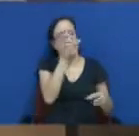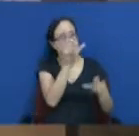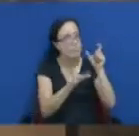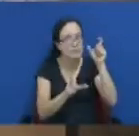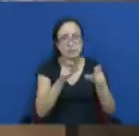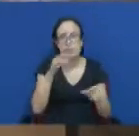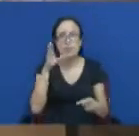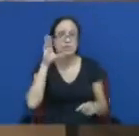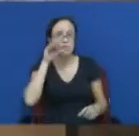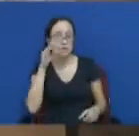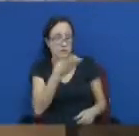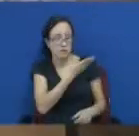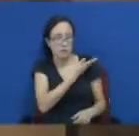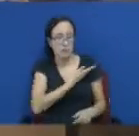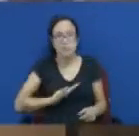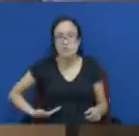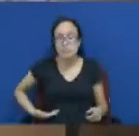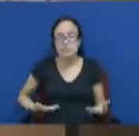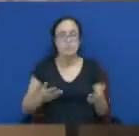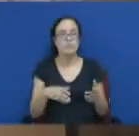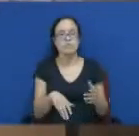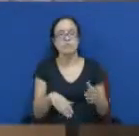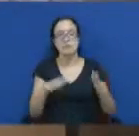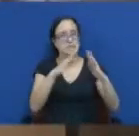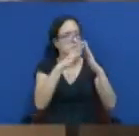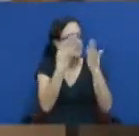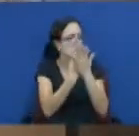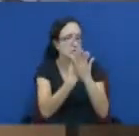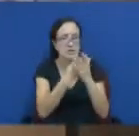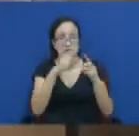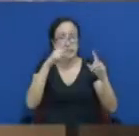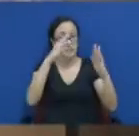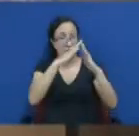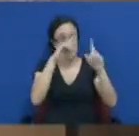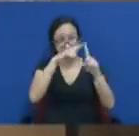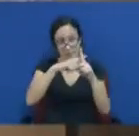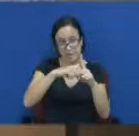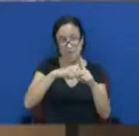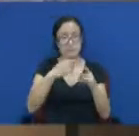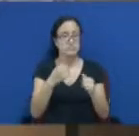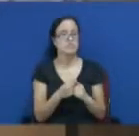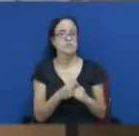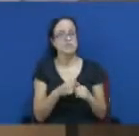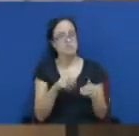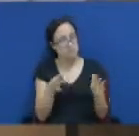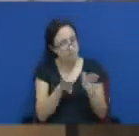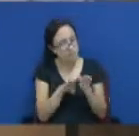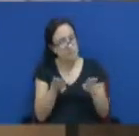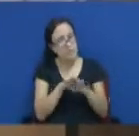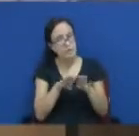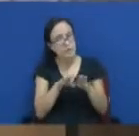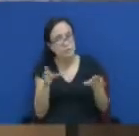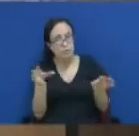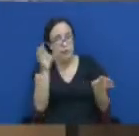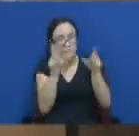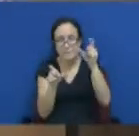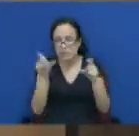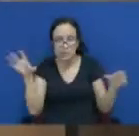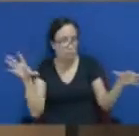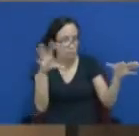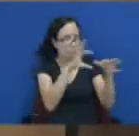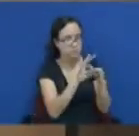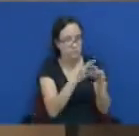das ONGs e demais entidades, igrejas, enfim. Porque é um tema que interessa a todos, independente de interesse de